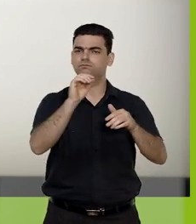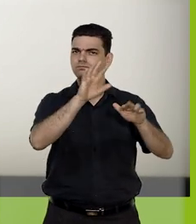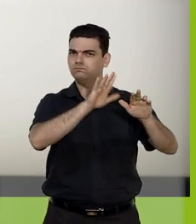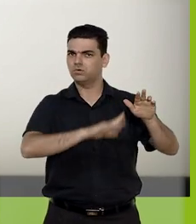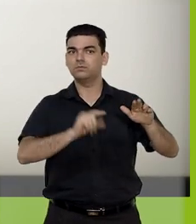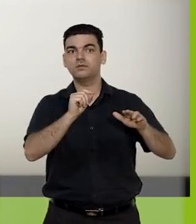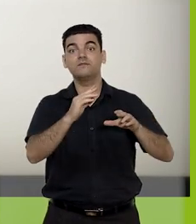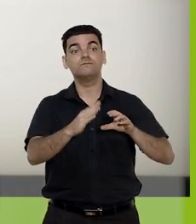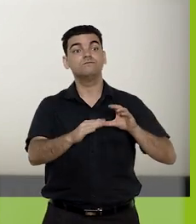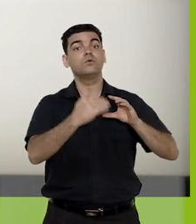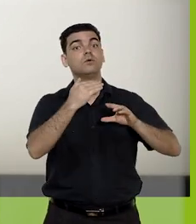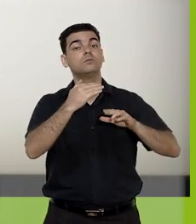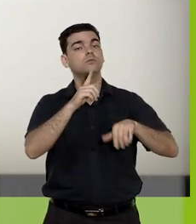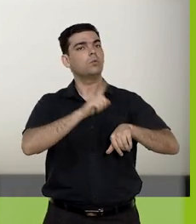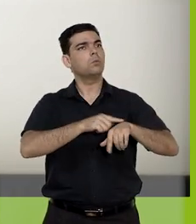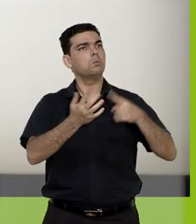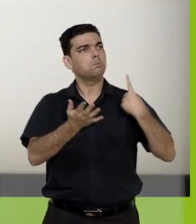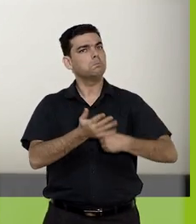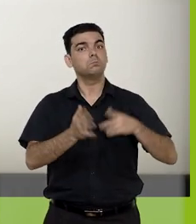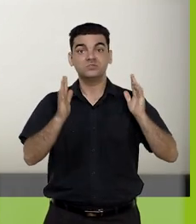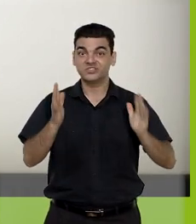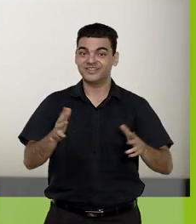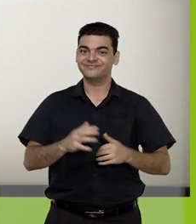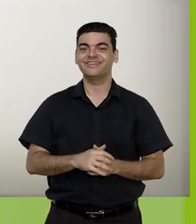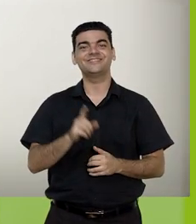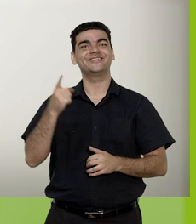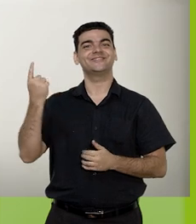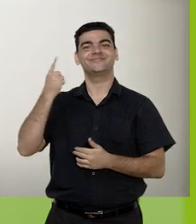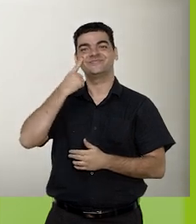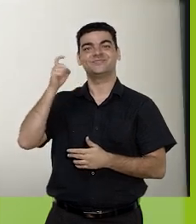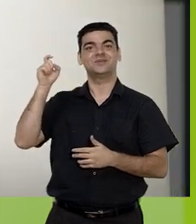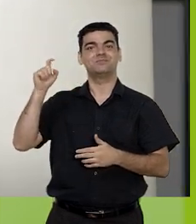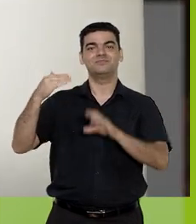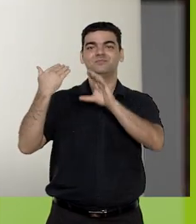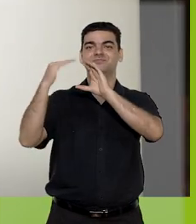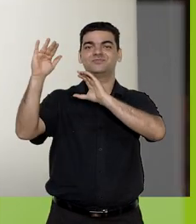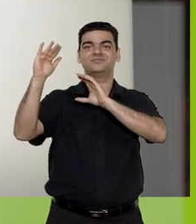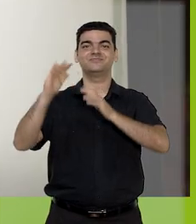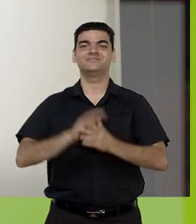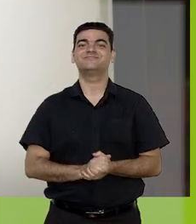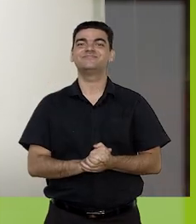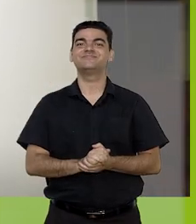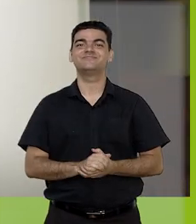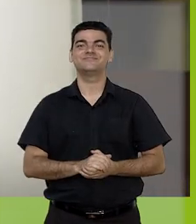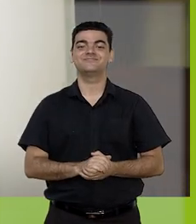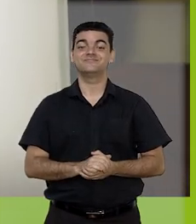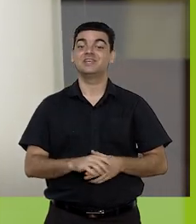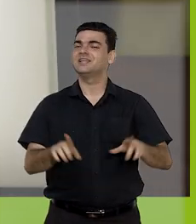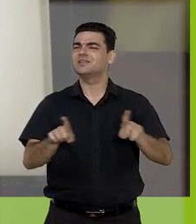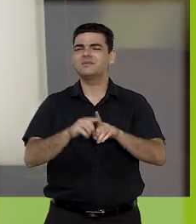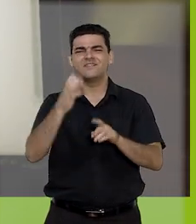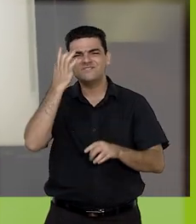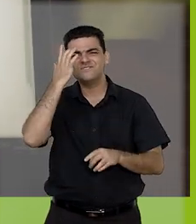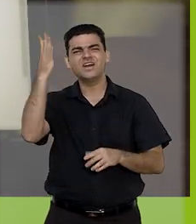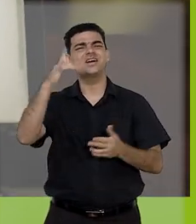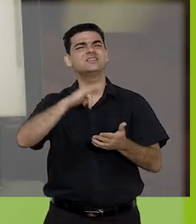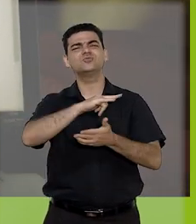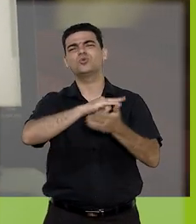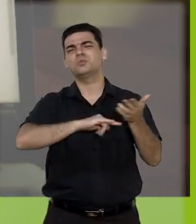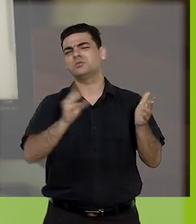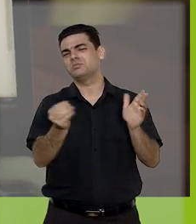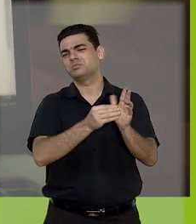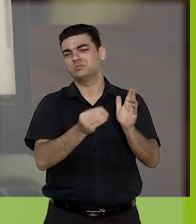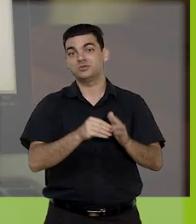preencher o campo Retorno Programado. Depois, é só clicar no botão Enviar. Além de facilitar o envio de